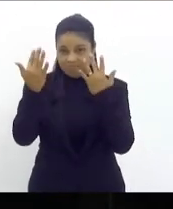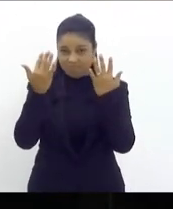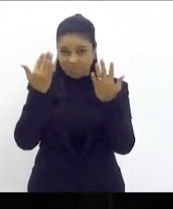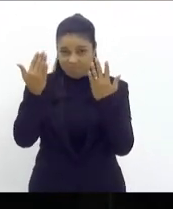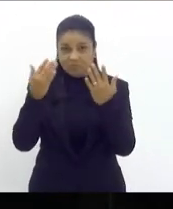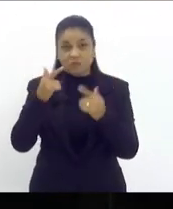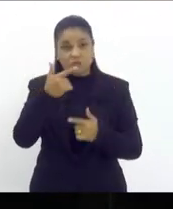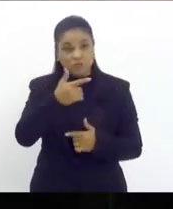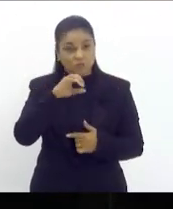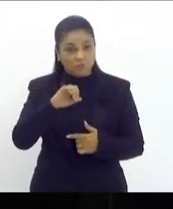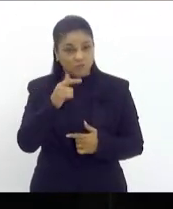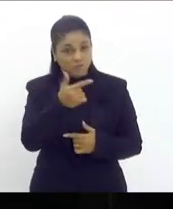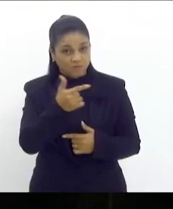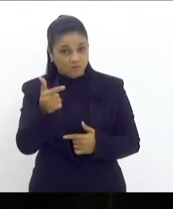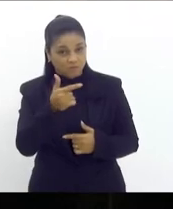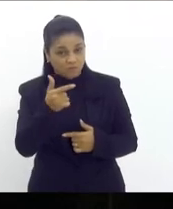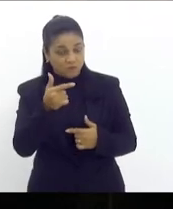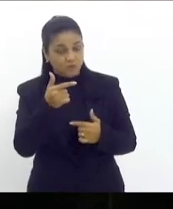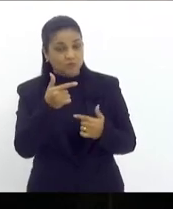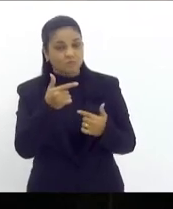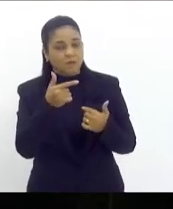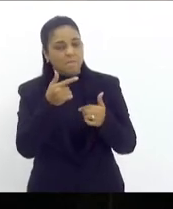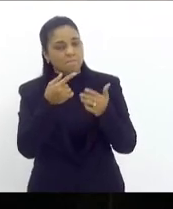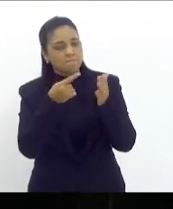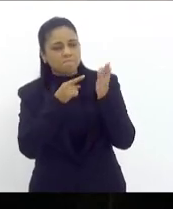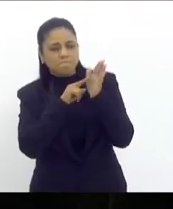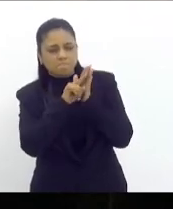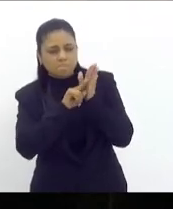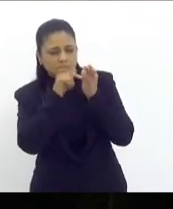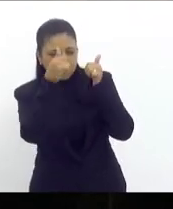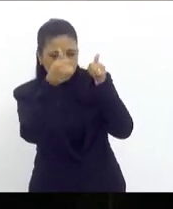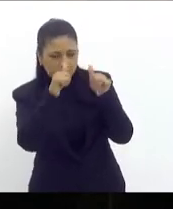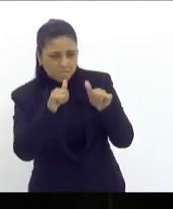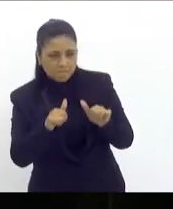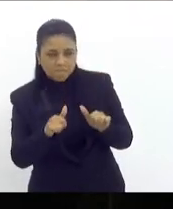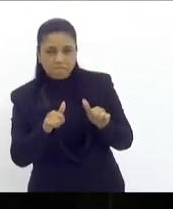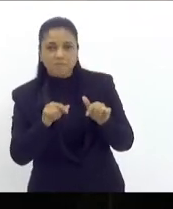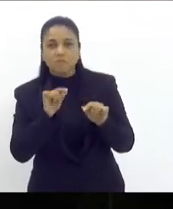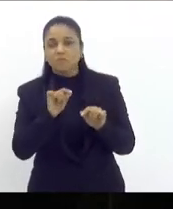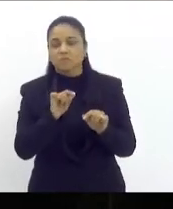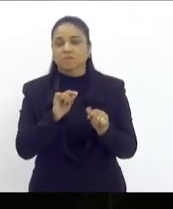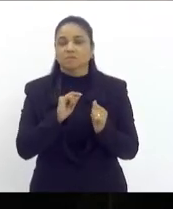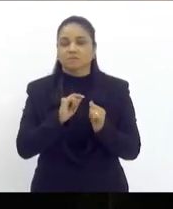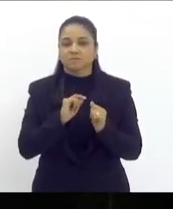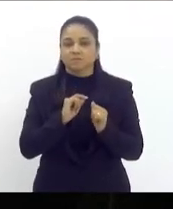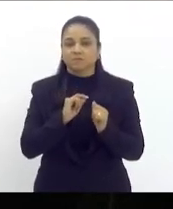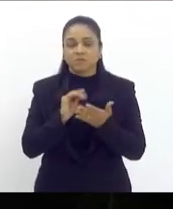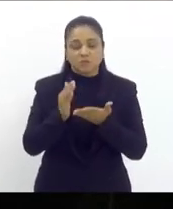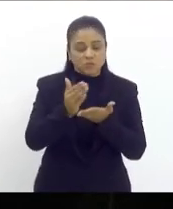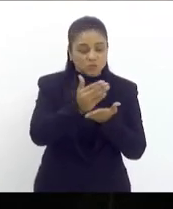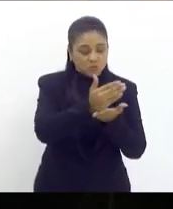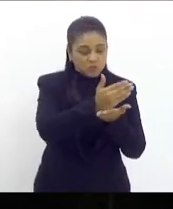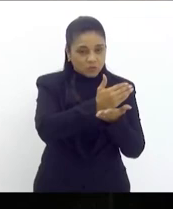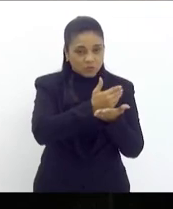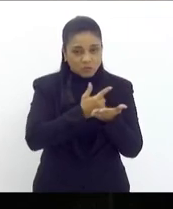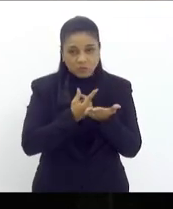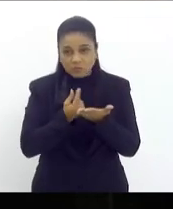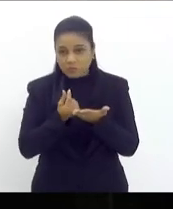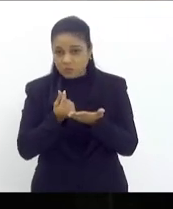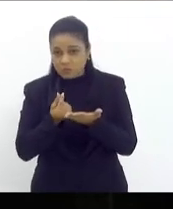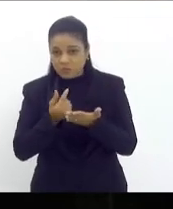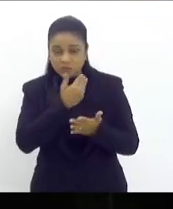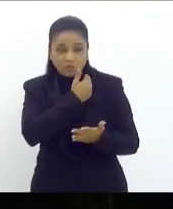se verificar de como anda as finanças públicas